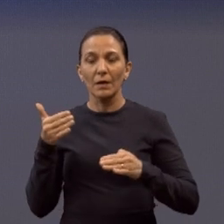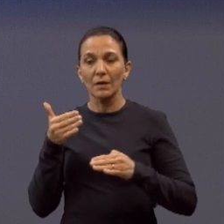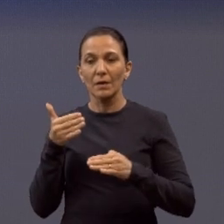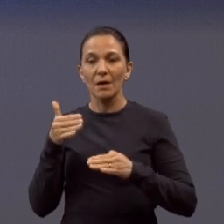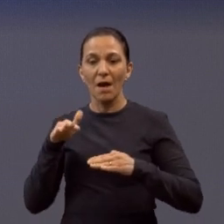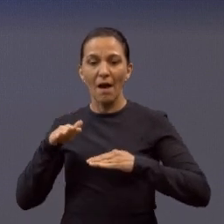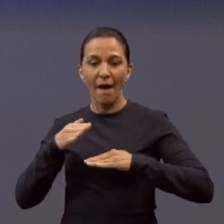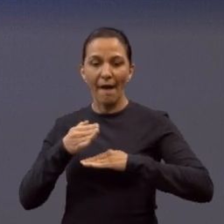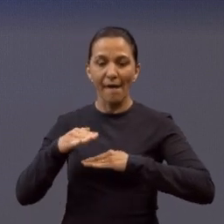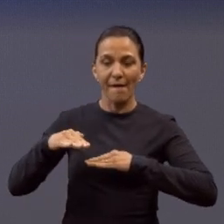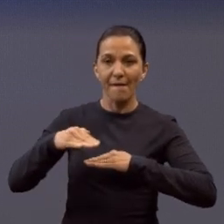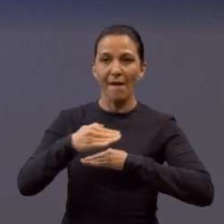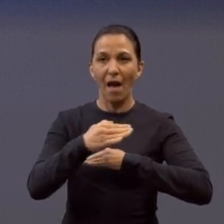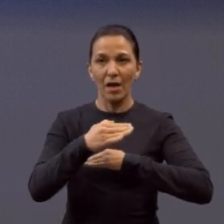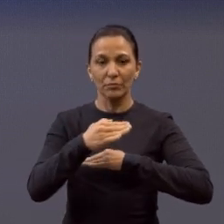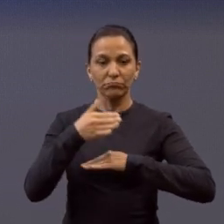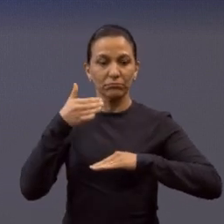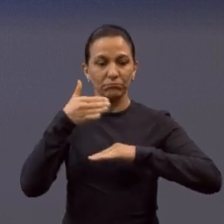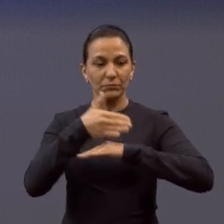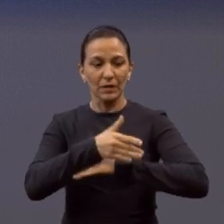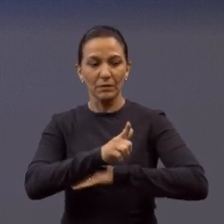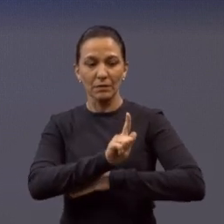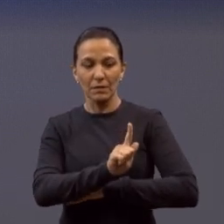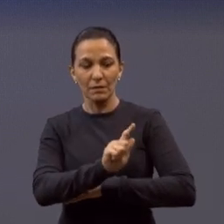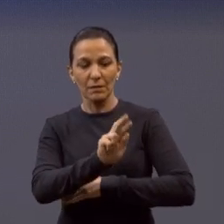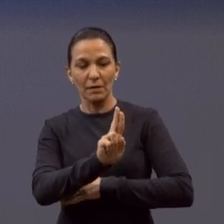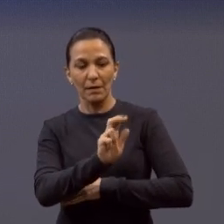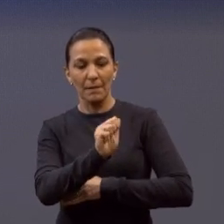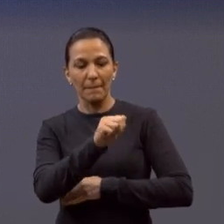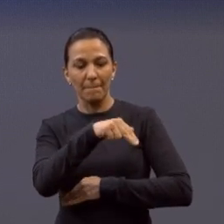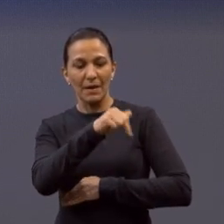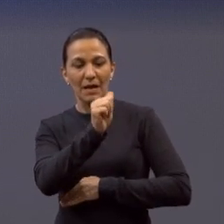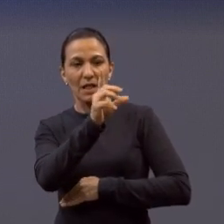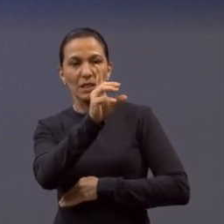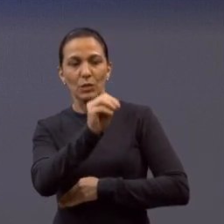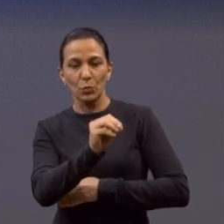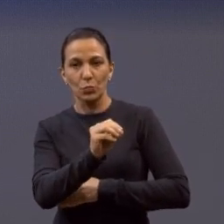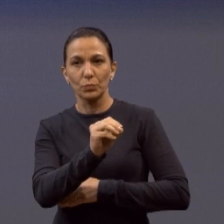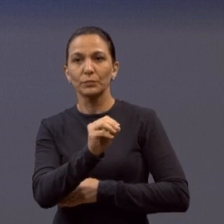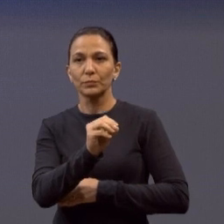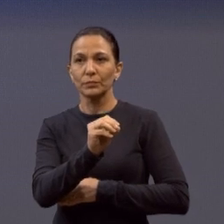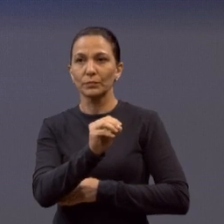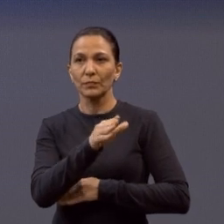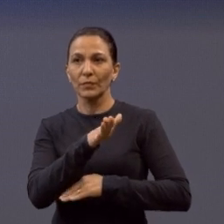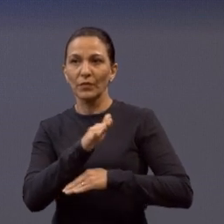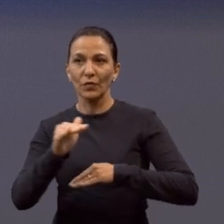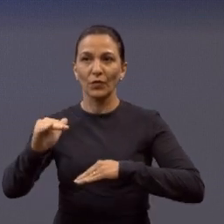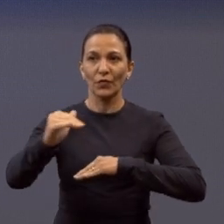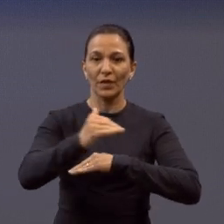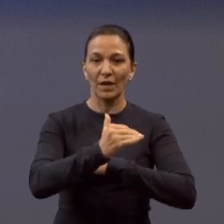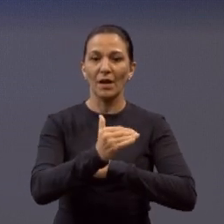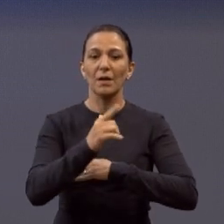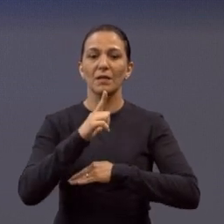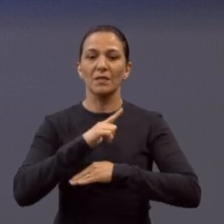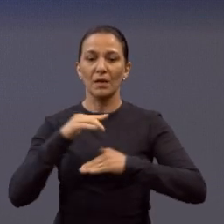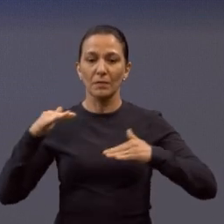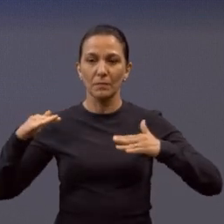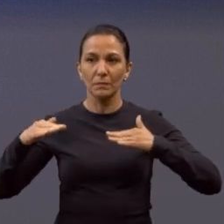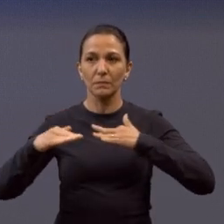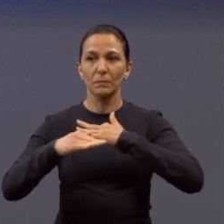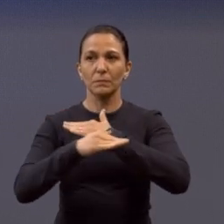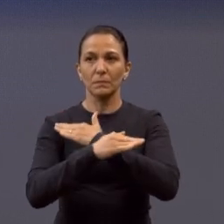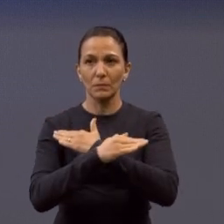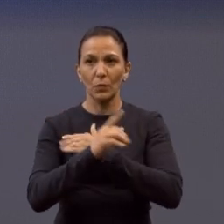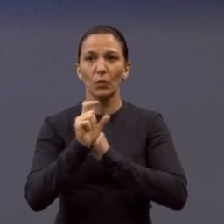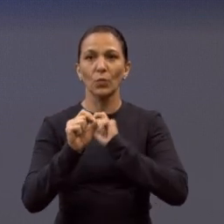bairro Parque Gramado, quando ele vai virar na Tonieta ali, que ali é duas mãos, ele já vem